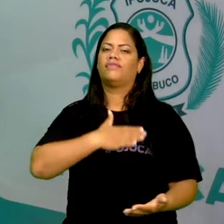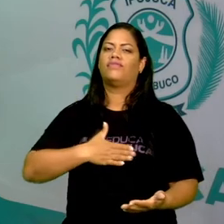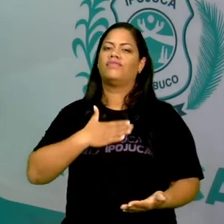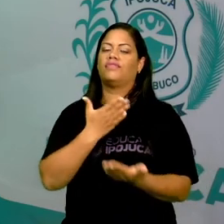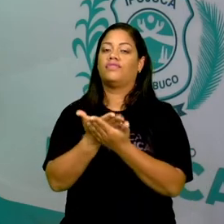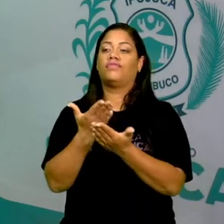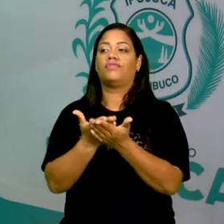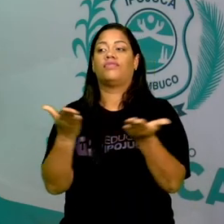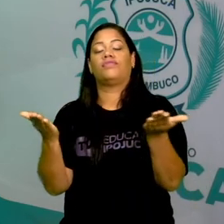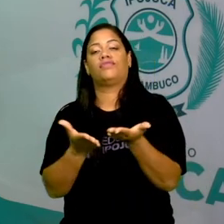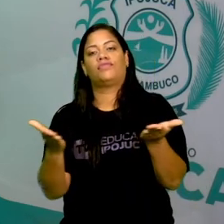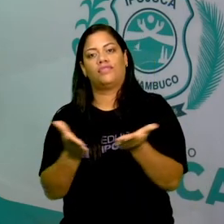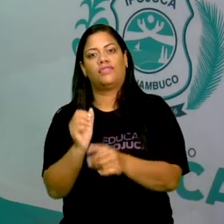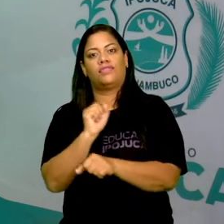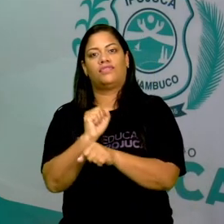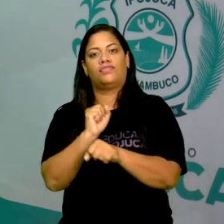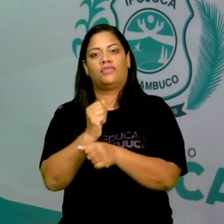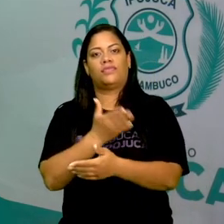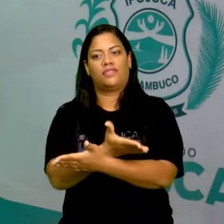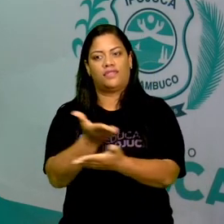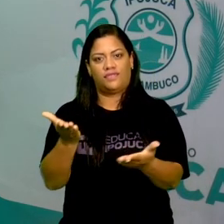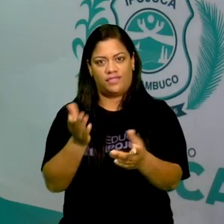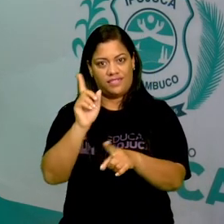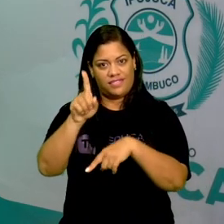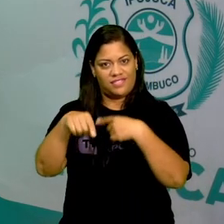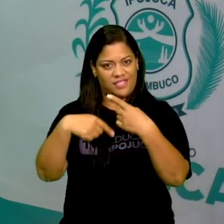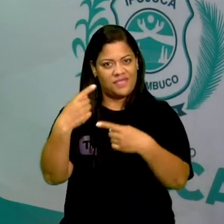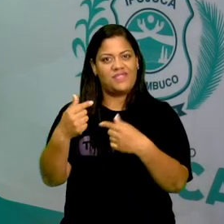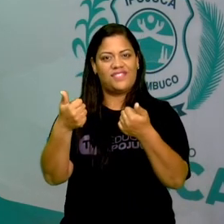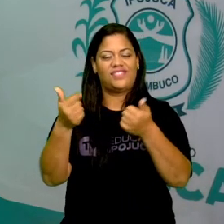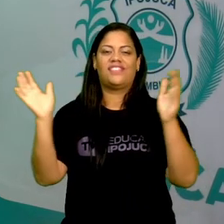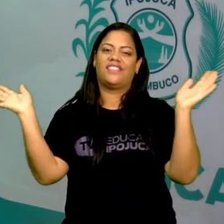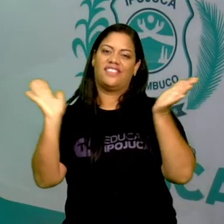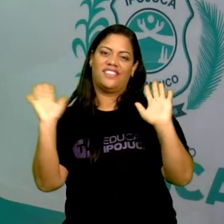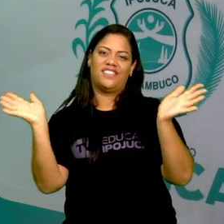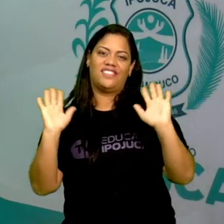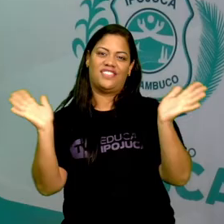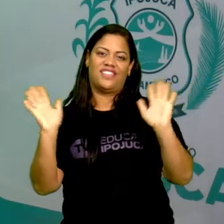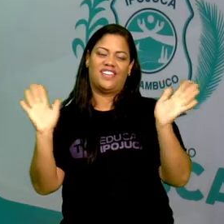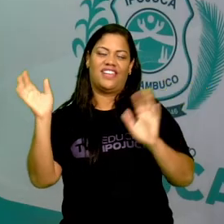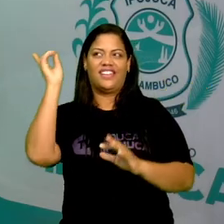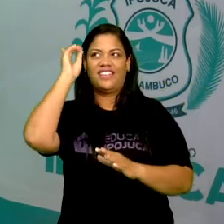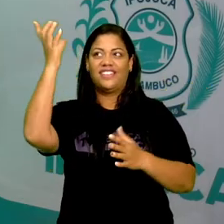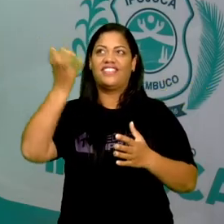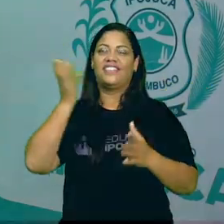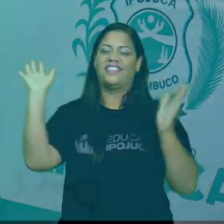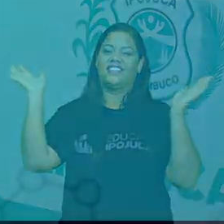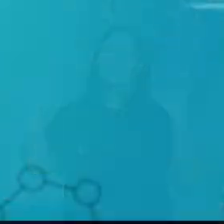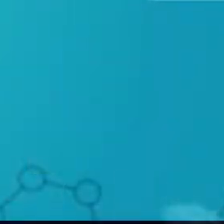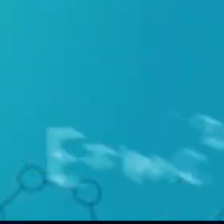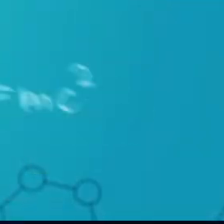aula de hoje. Eu aguardo vocês na próxima aula. Até lá, se Deus quiser.